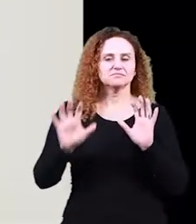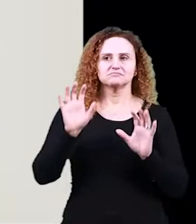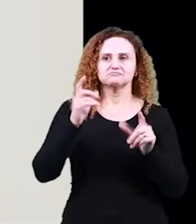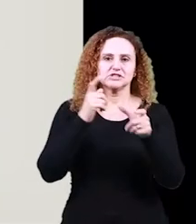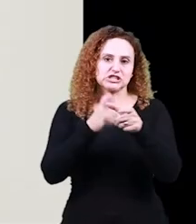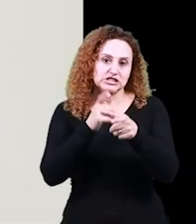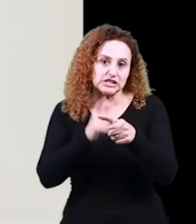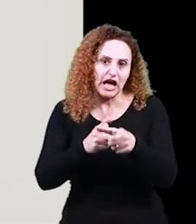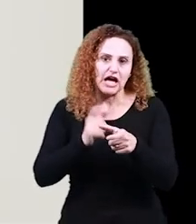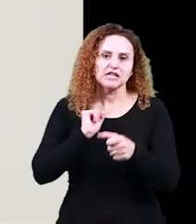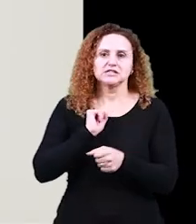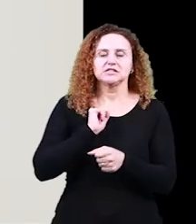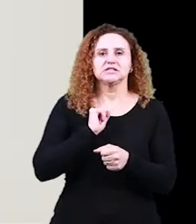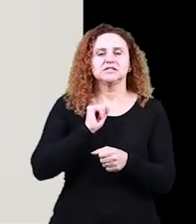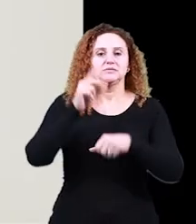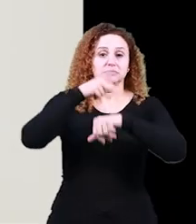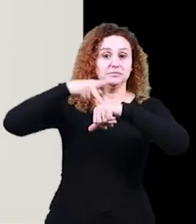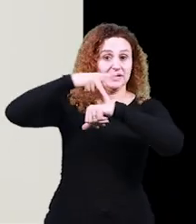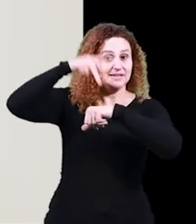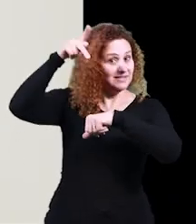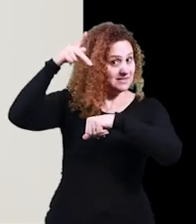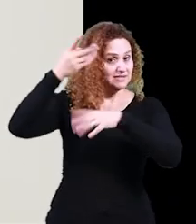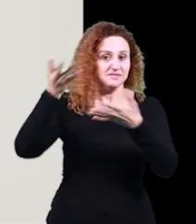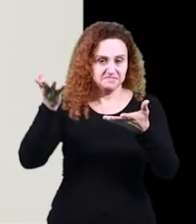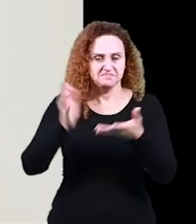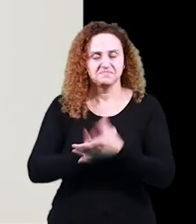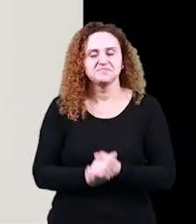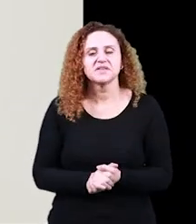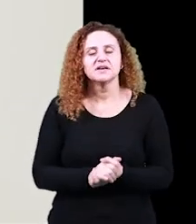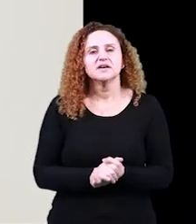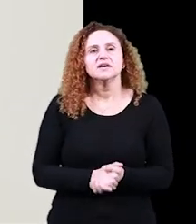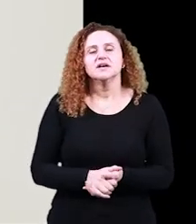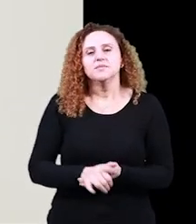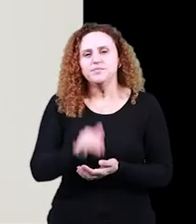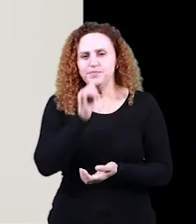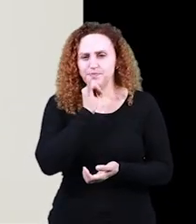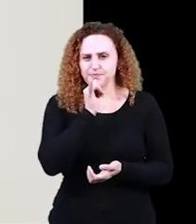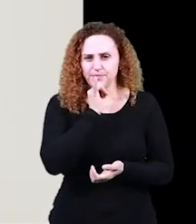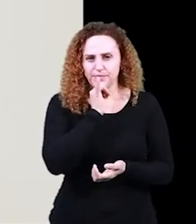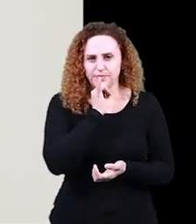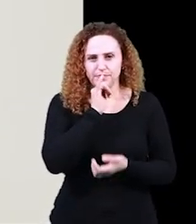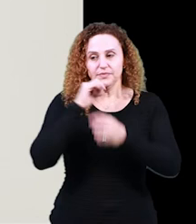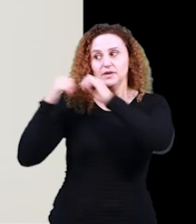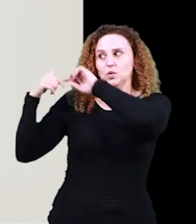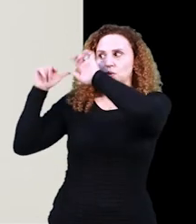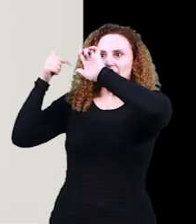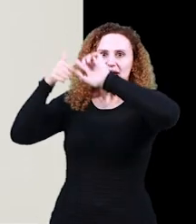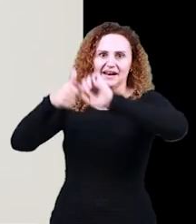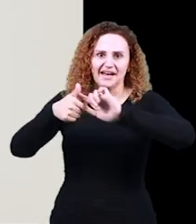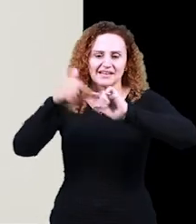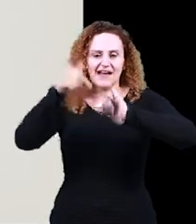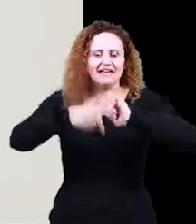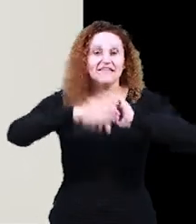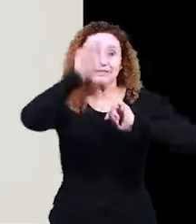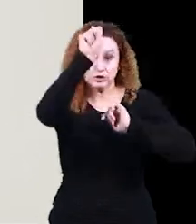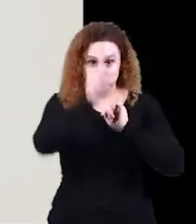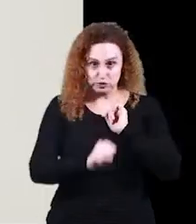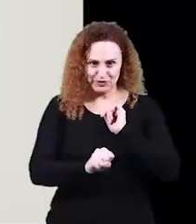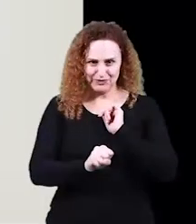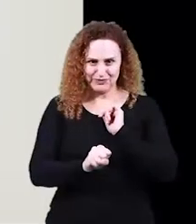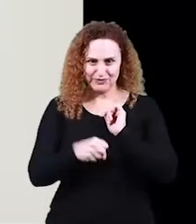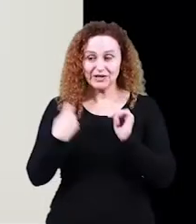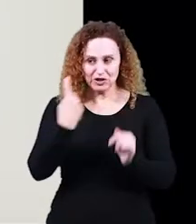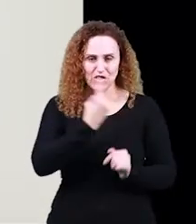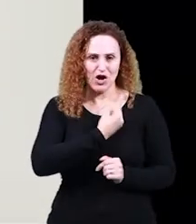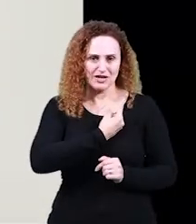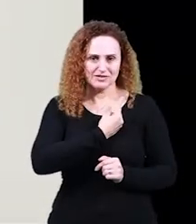diferentes cidades, estados, países. Por exemplo, o clássico exemplo aqui no sul, né? Aqui na região,